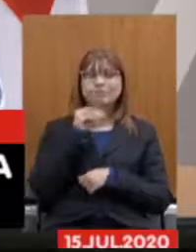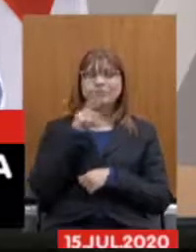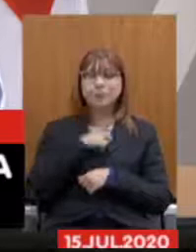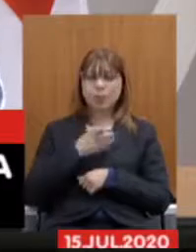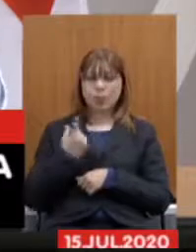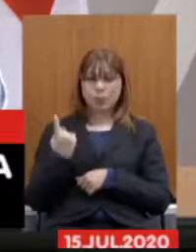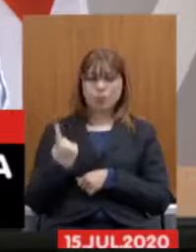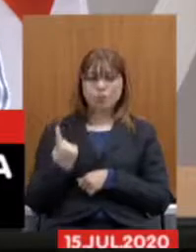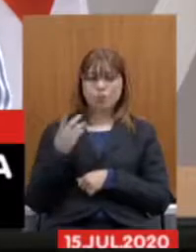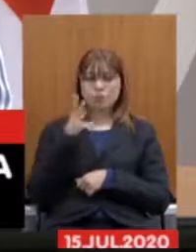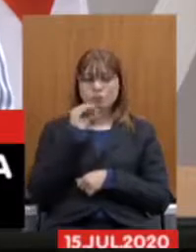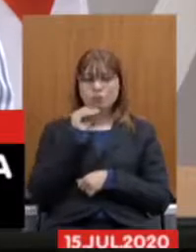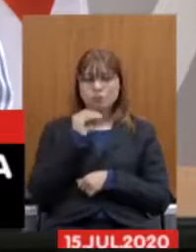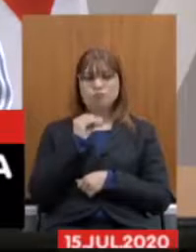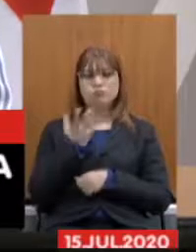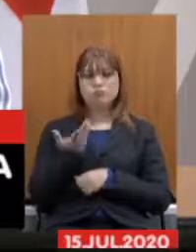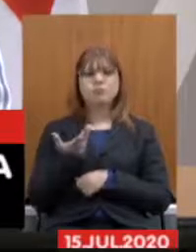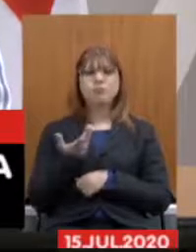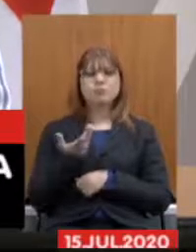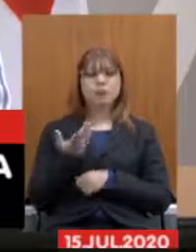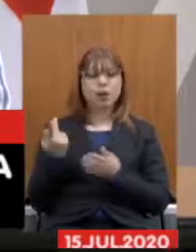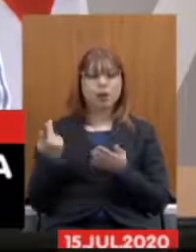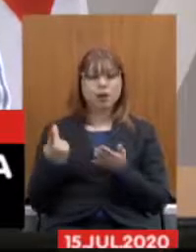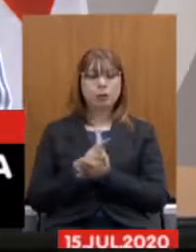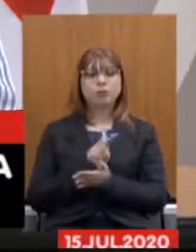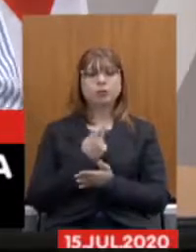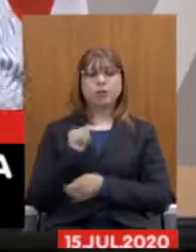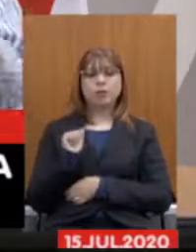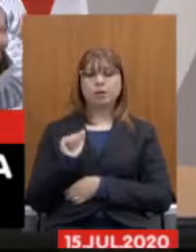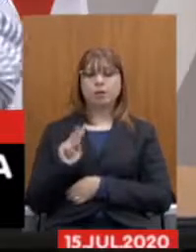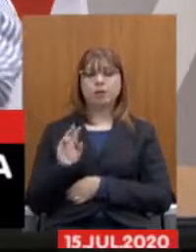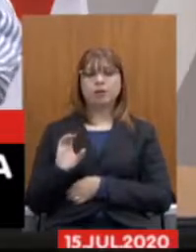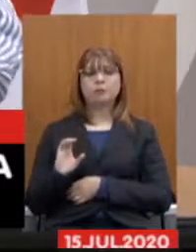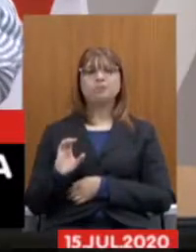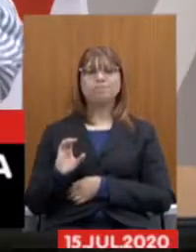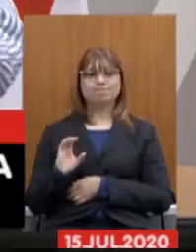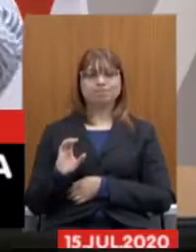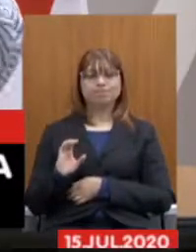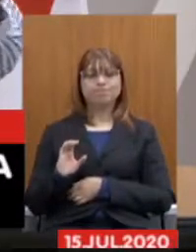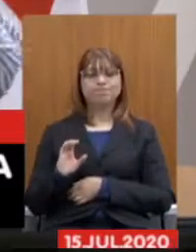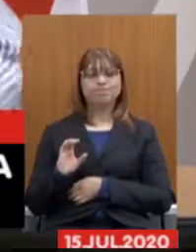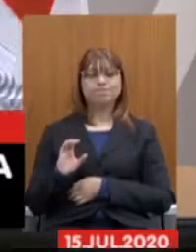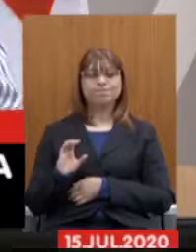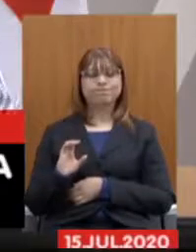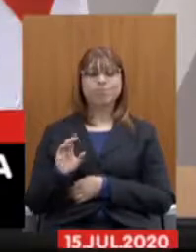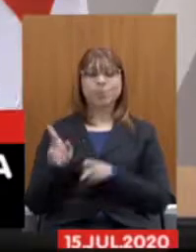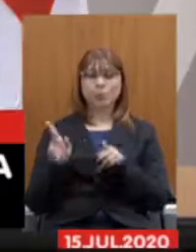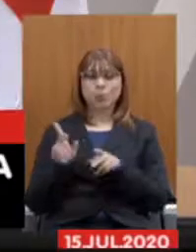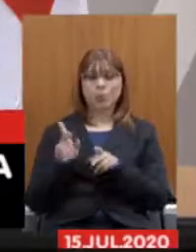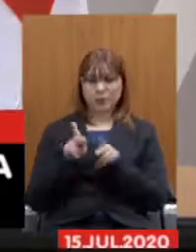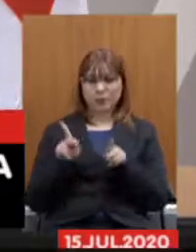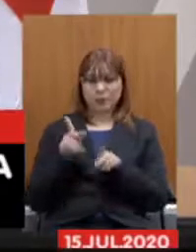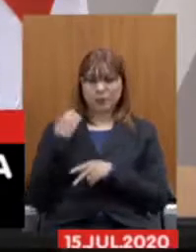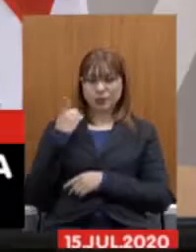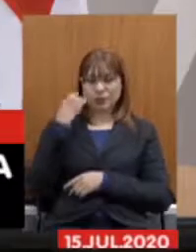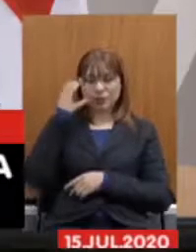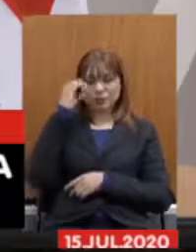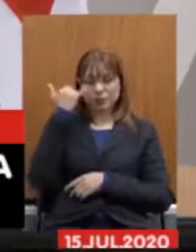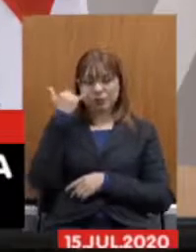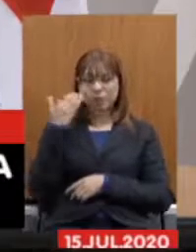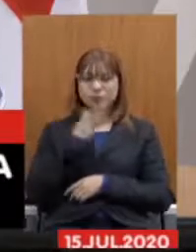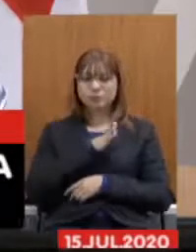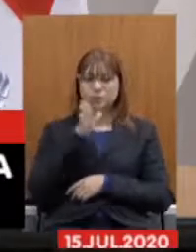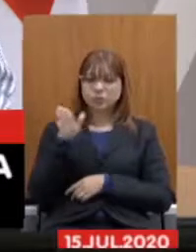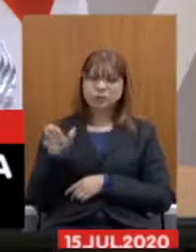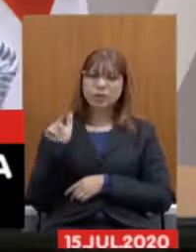devido a esse transtorno teve um avocê e o professor esteve lá na superintendência da FEMIG